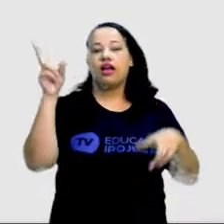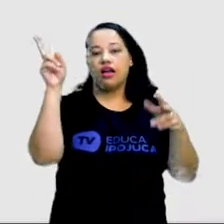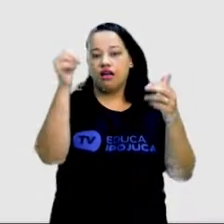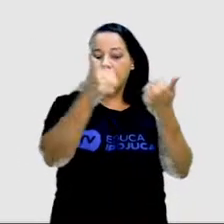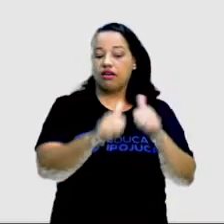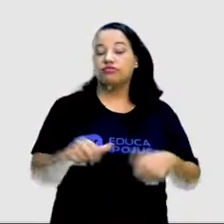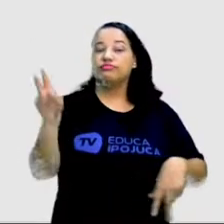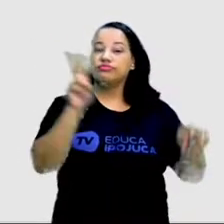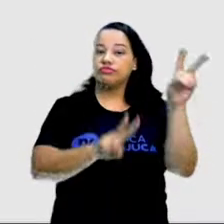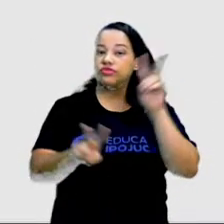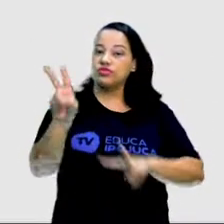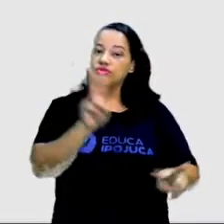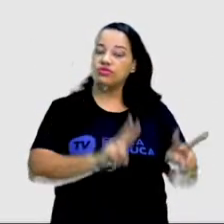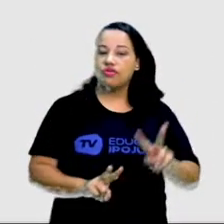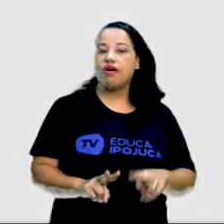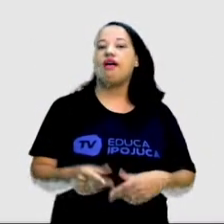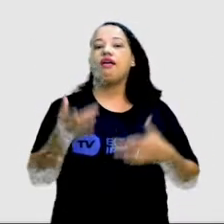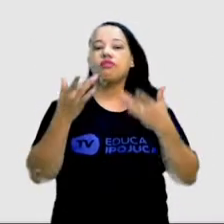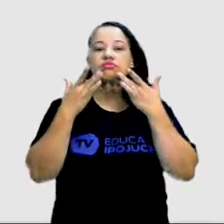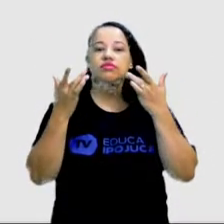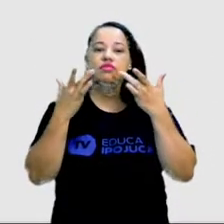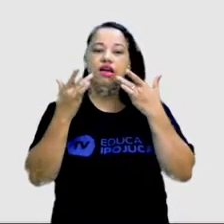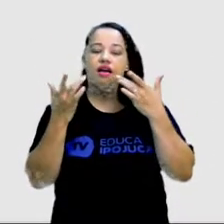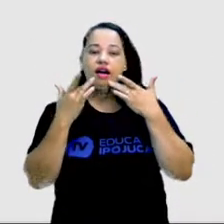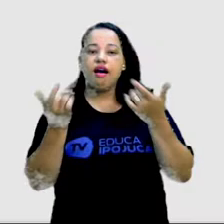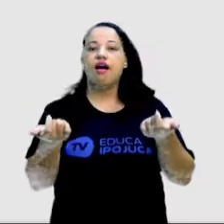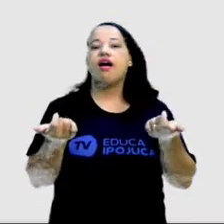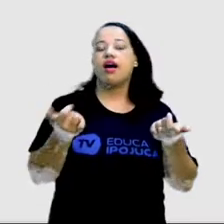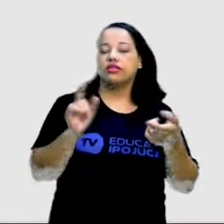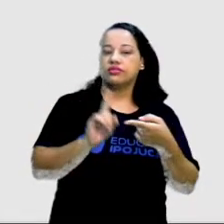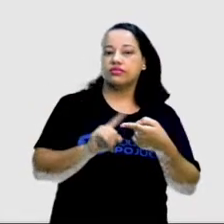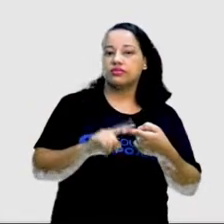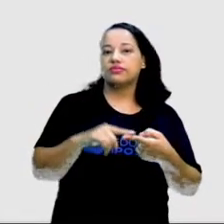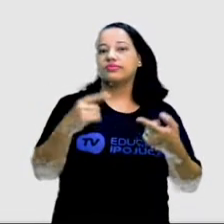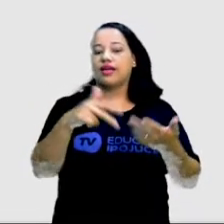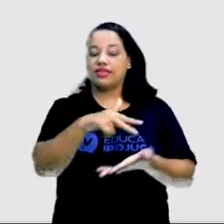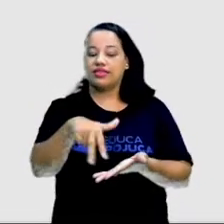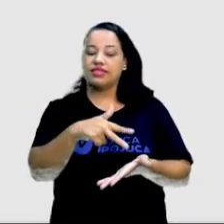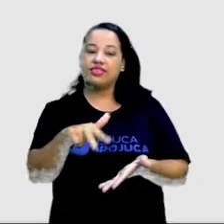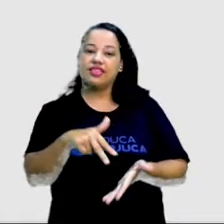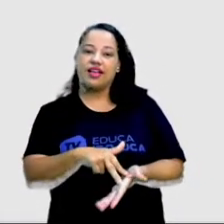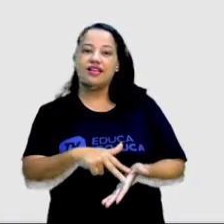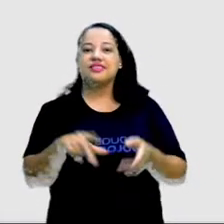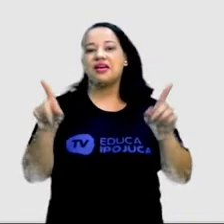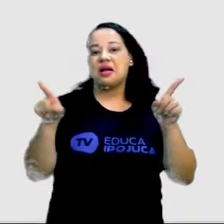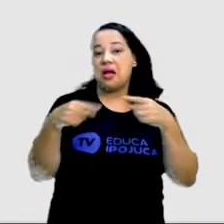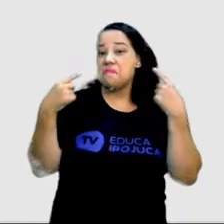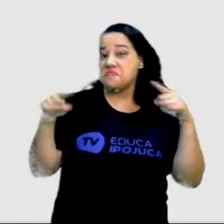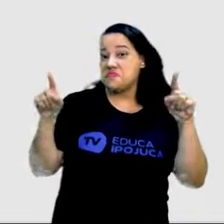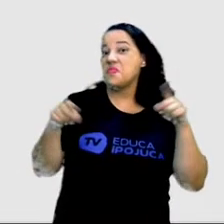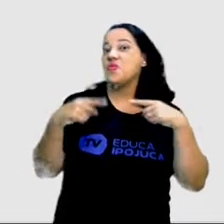a arte do teatro, a arte da dança e a arte da música.